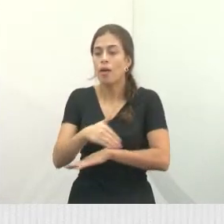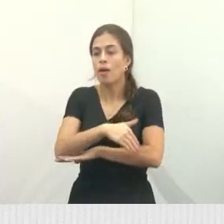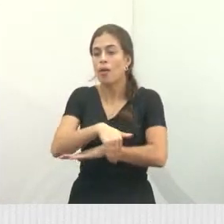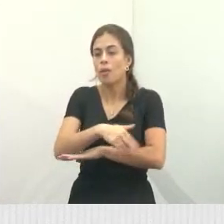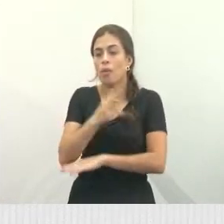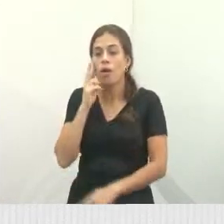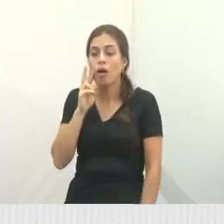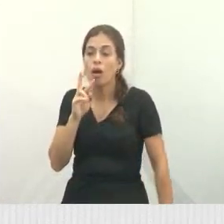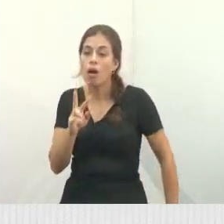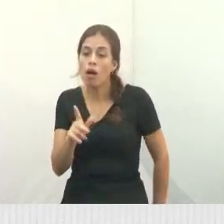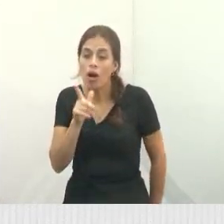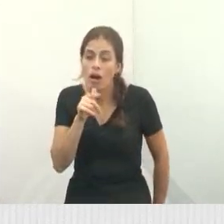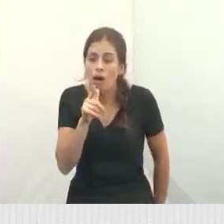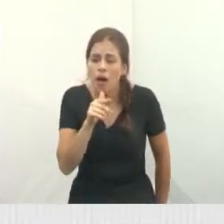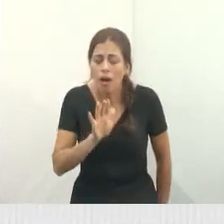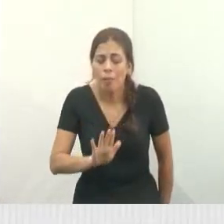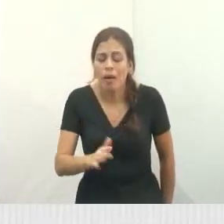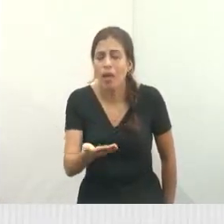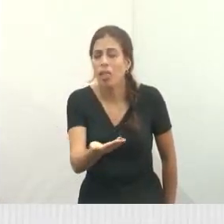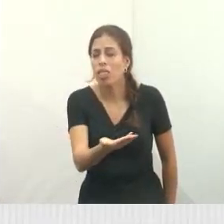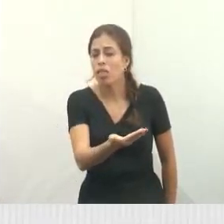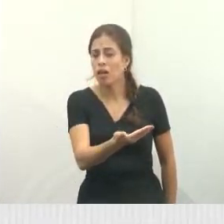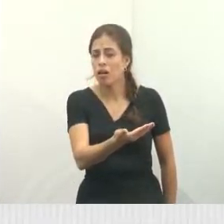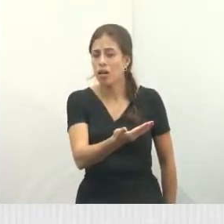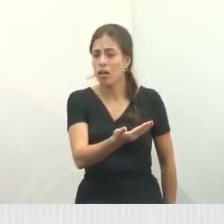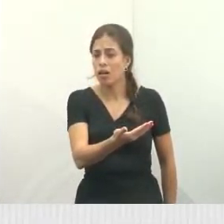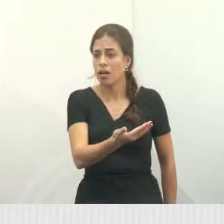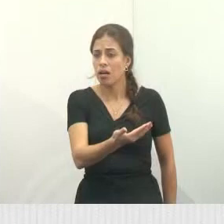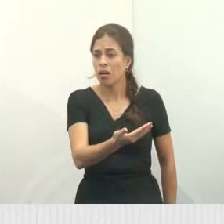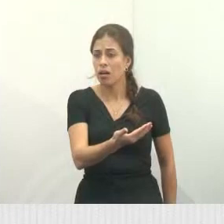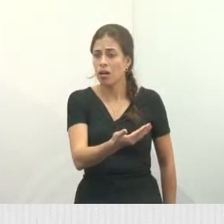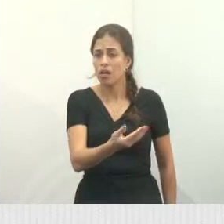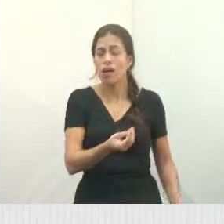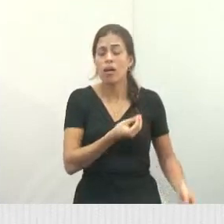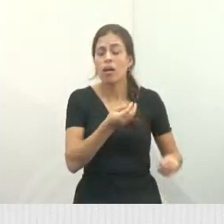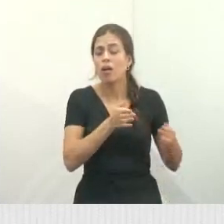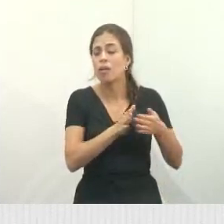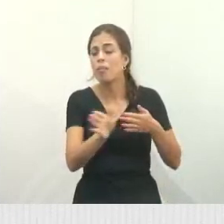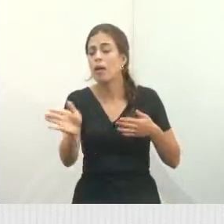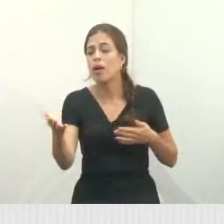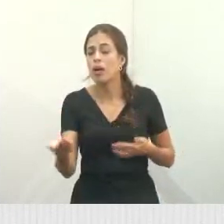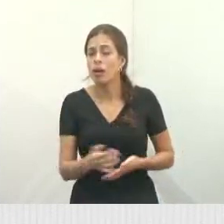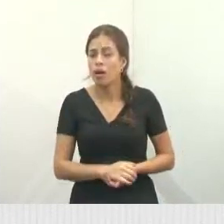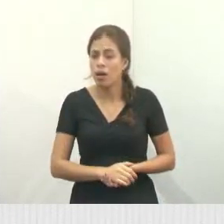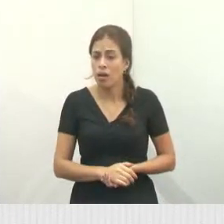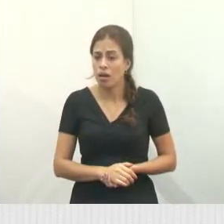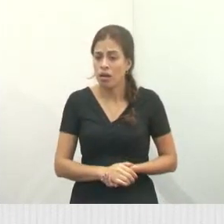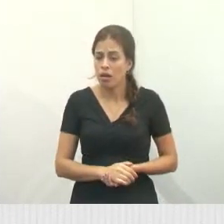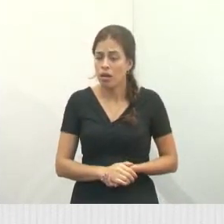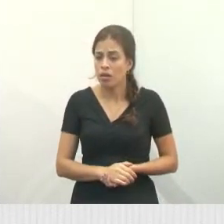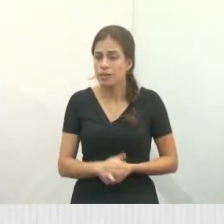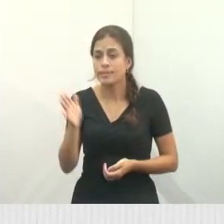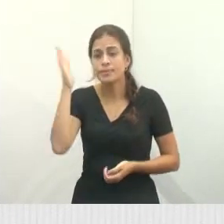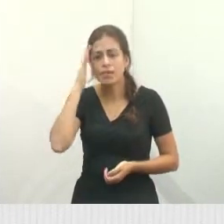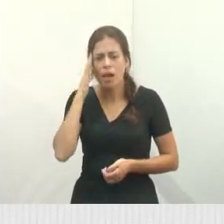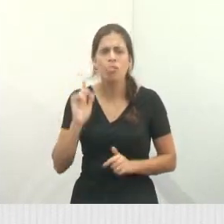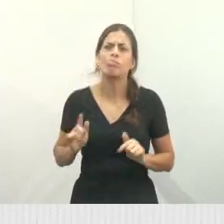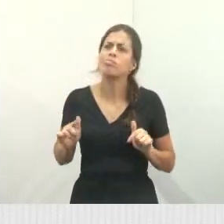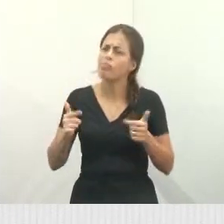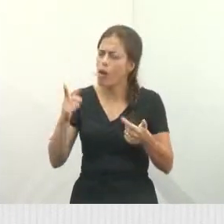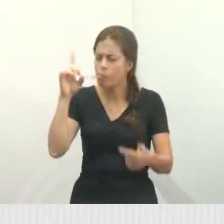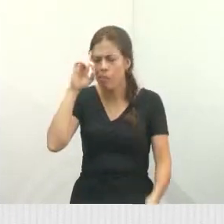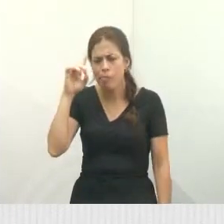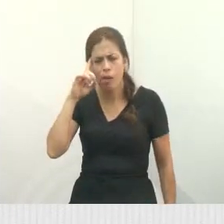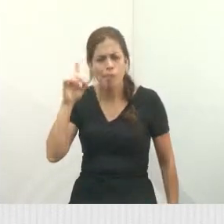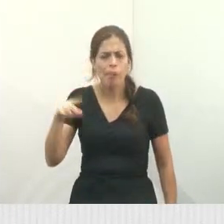Mostra essa água. Interrompendo ali, lá. Como é que a água vai passar ali? A gente sabe que estamos aí lutando diariamente